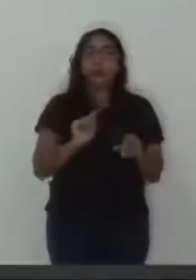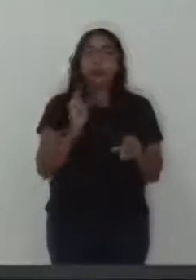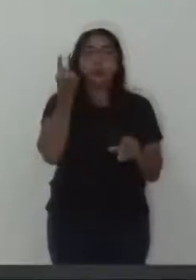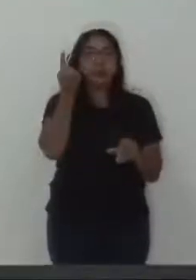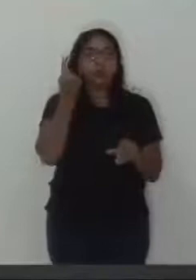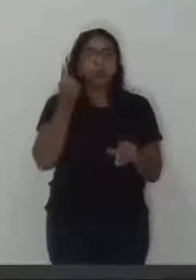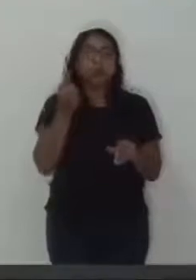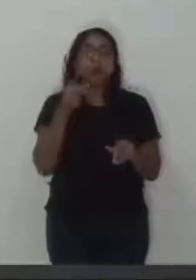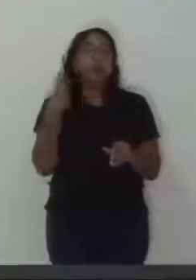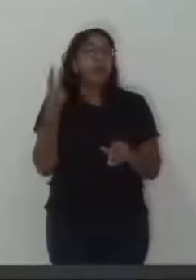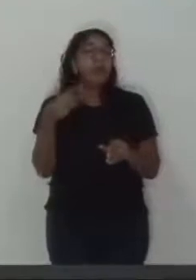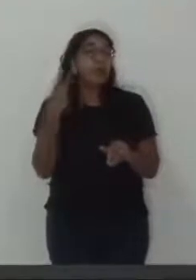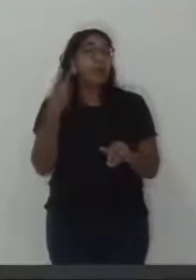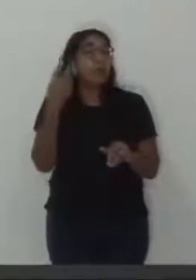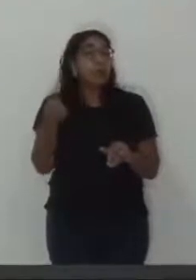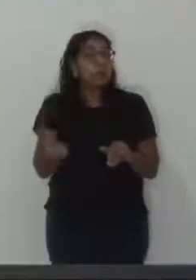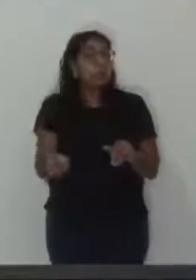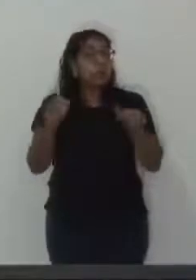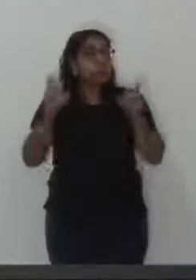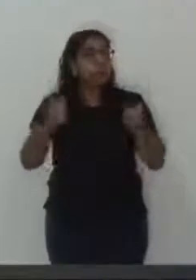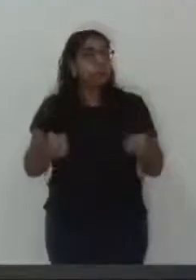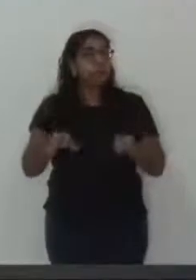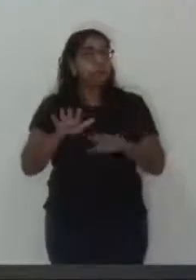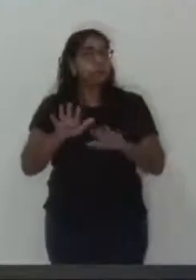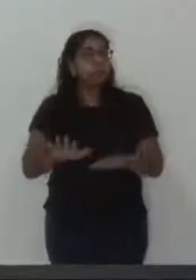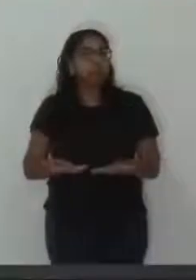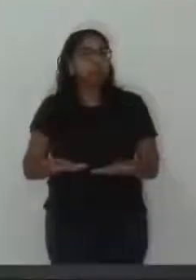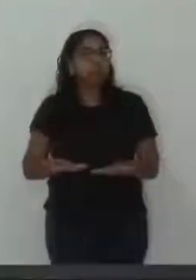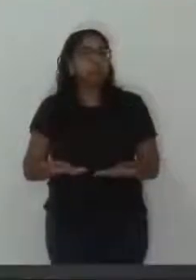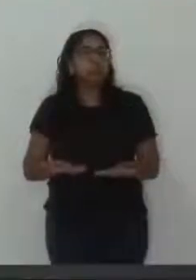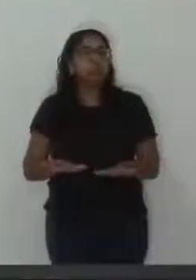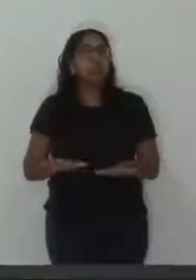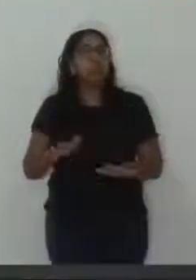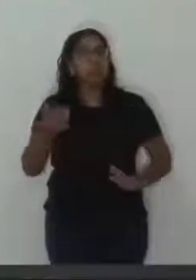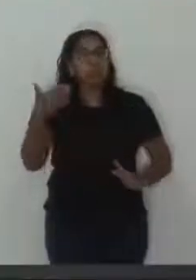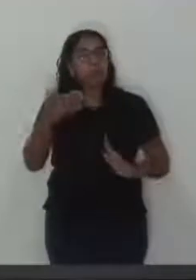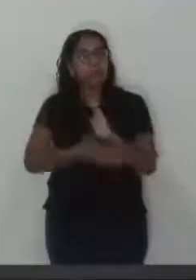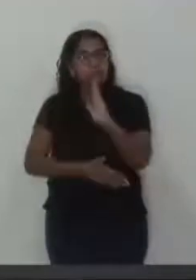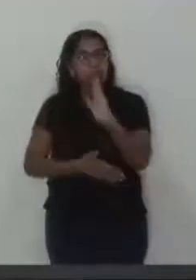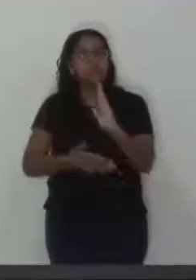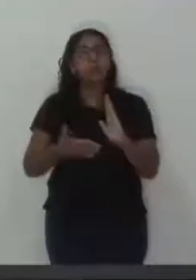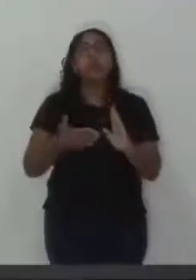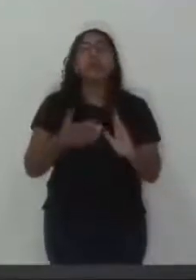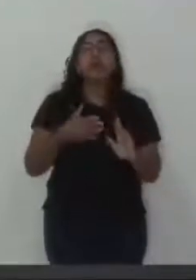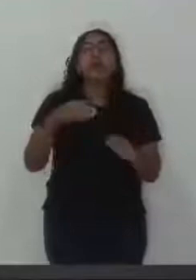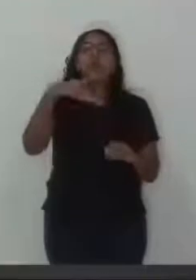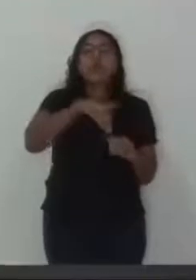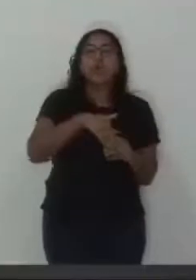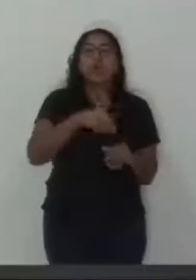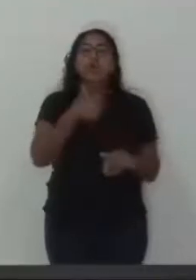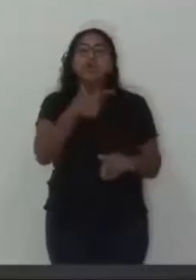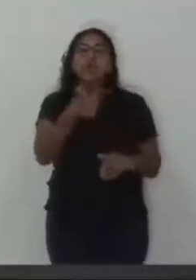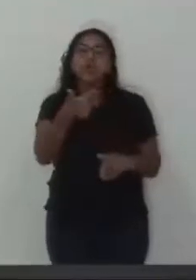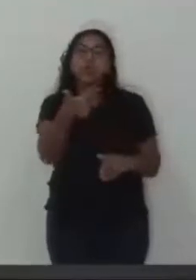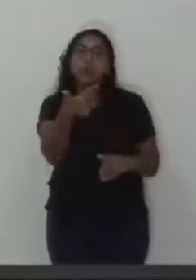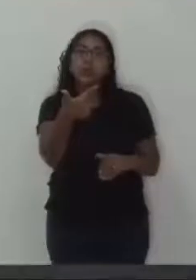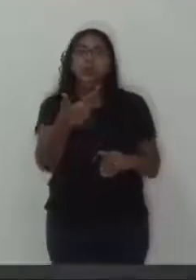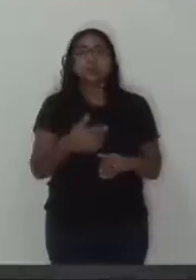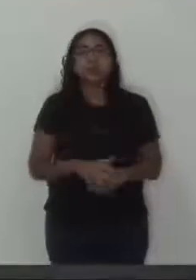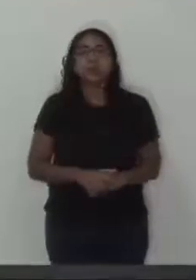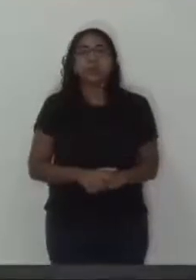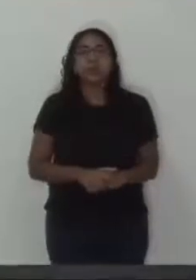Os vereadores que aprovam permaneçam como se encontram. Aprovadas por 12 votos favoráveis e nenhum em contrário.